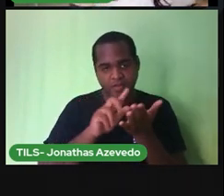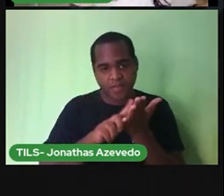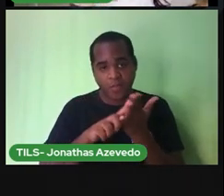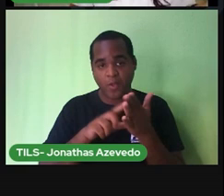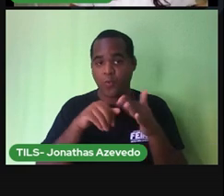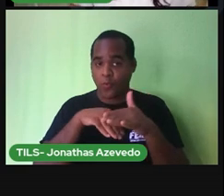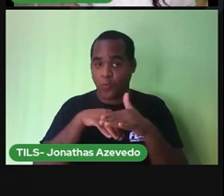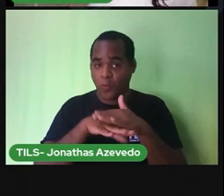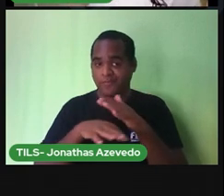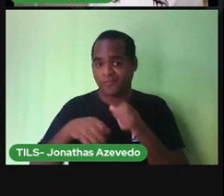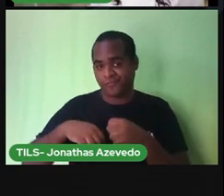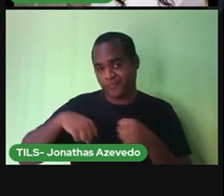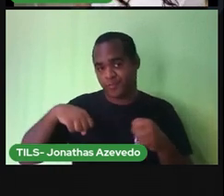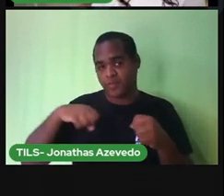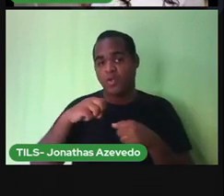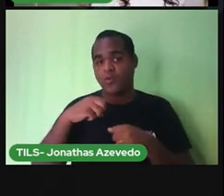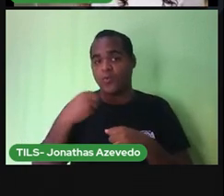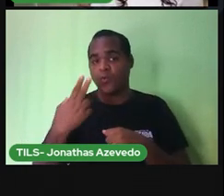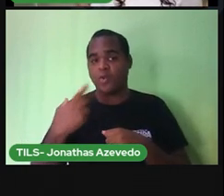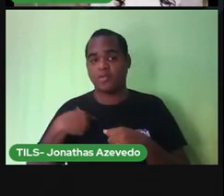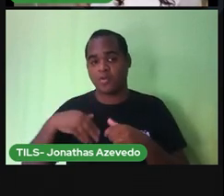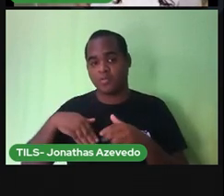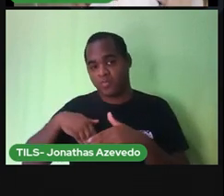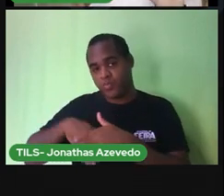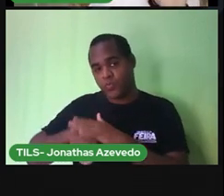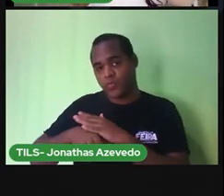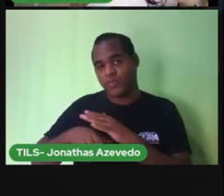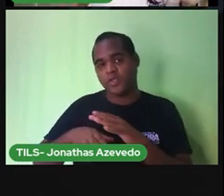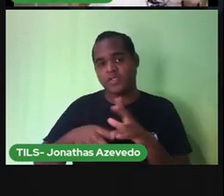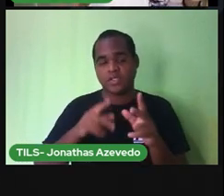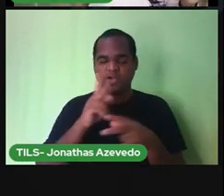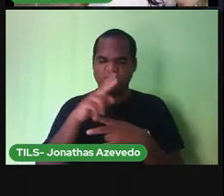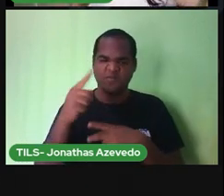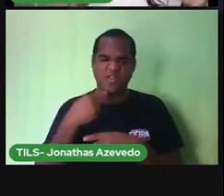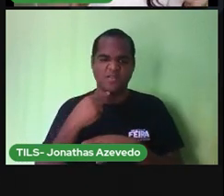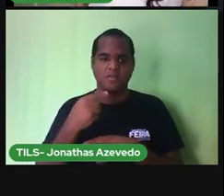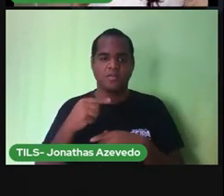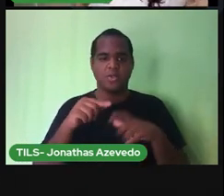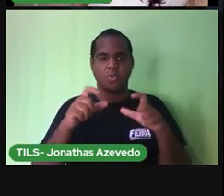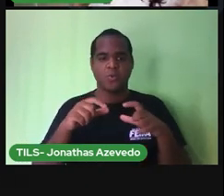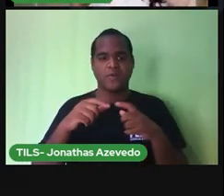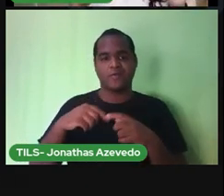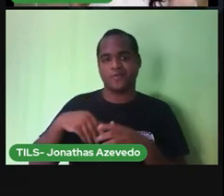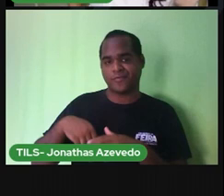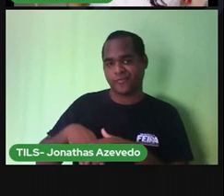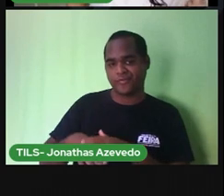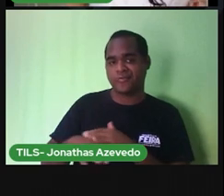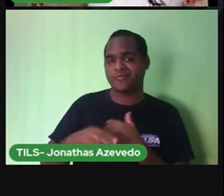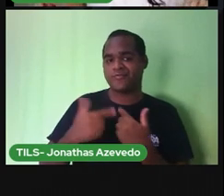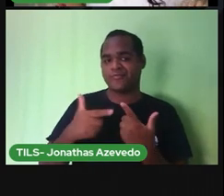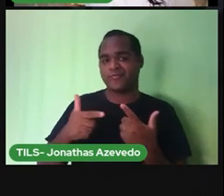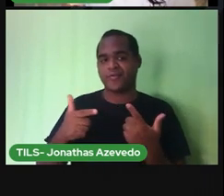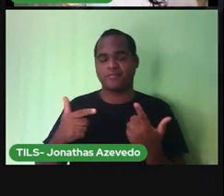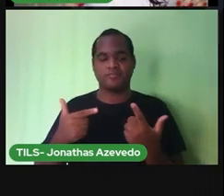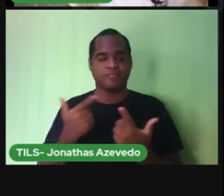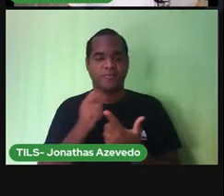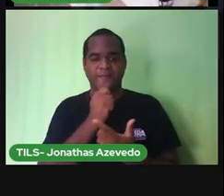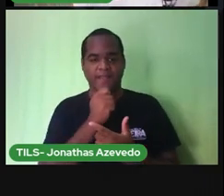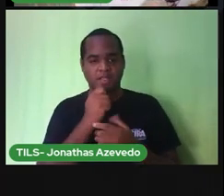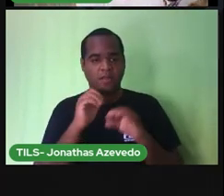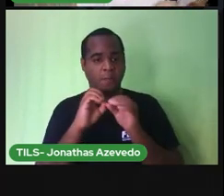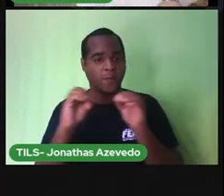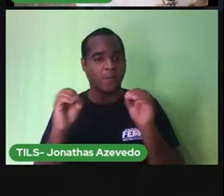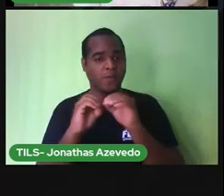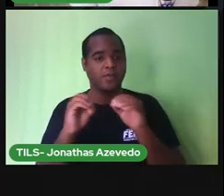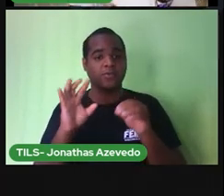minha bolsa ou fica no meu bolso a PRO não tem saia e nem calça sem bolso por que? porque